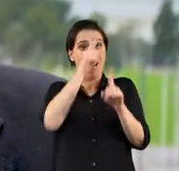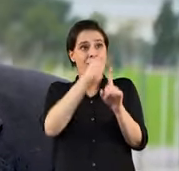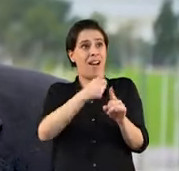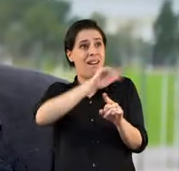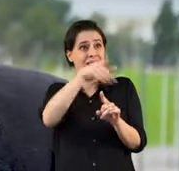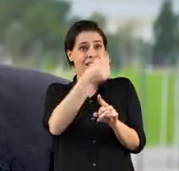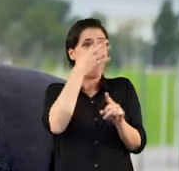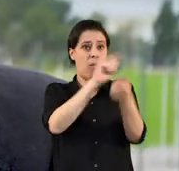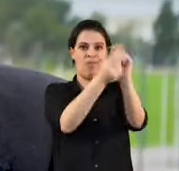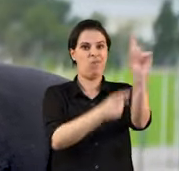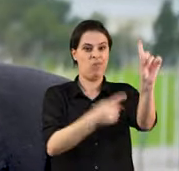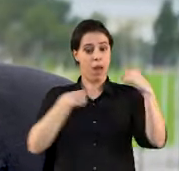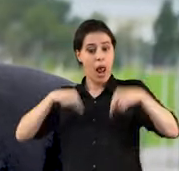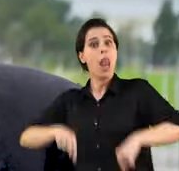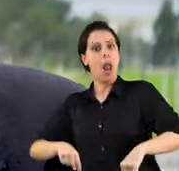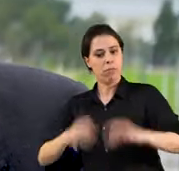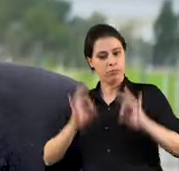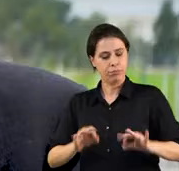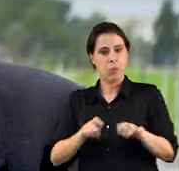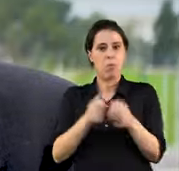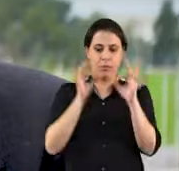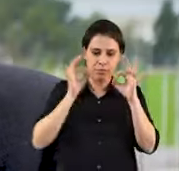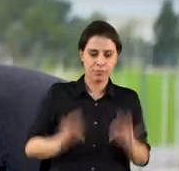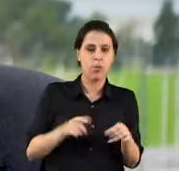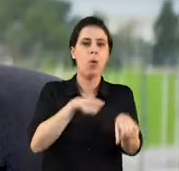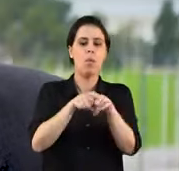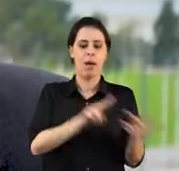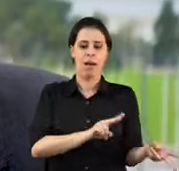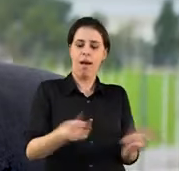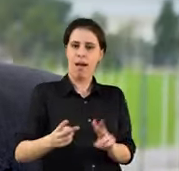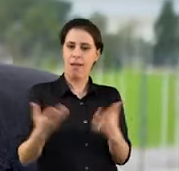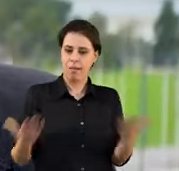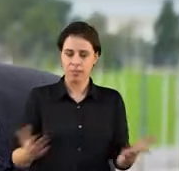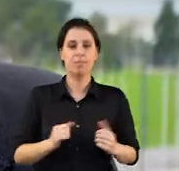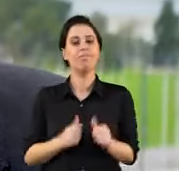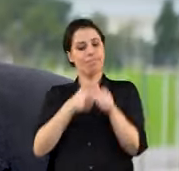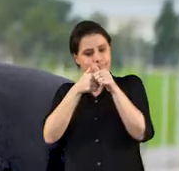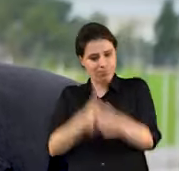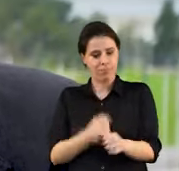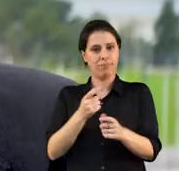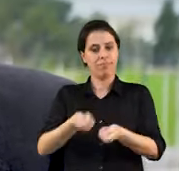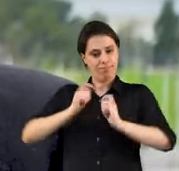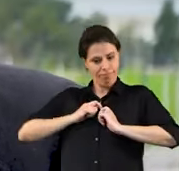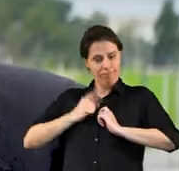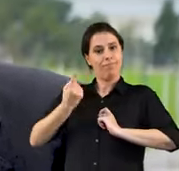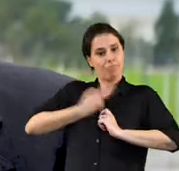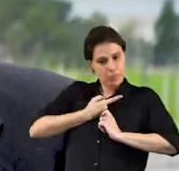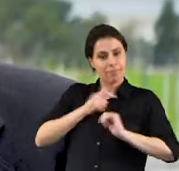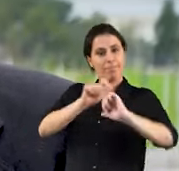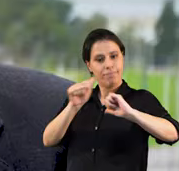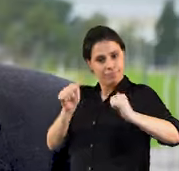capitalista. Aqui estamos sim, com um partido portador de uma política alternativa, cumprindo o seu papel.